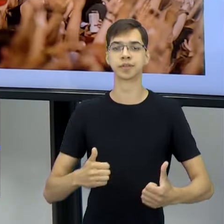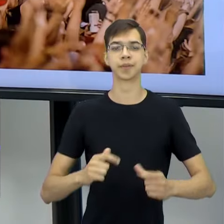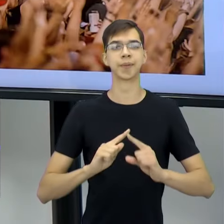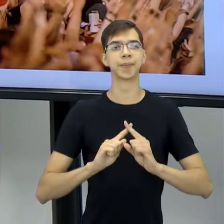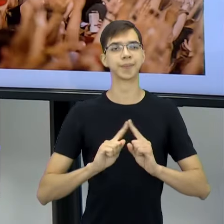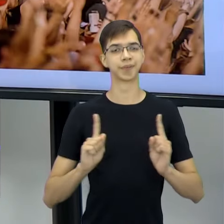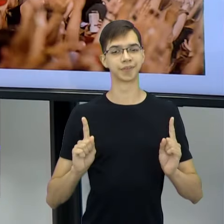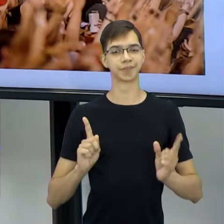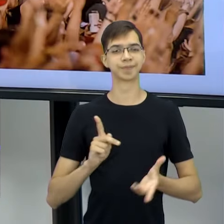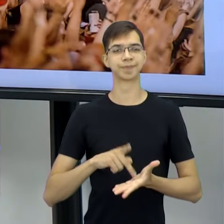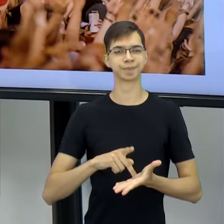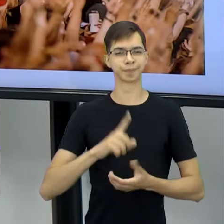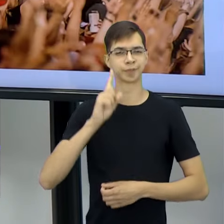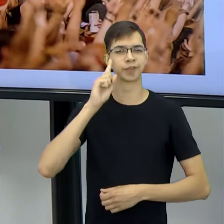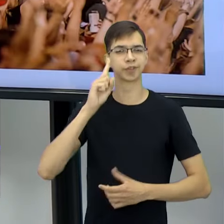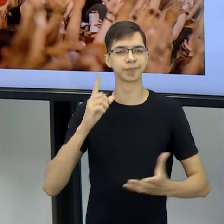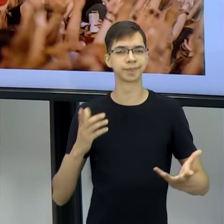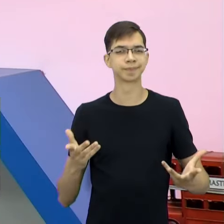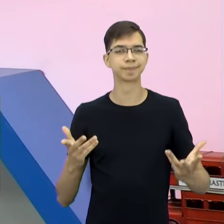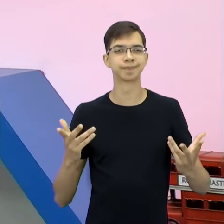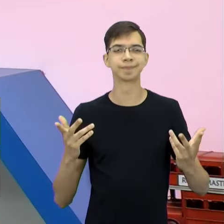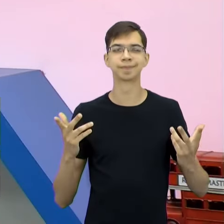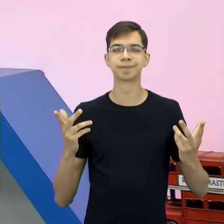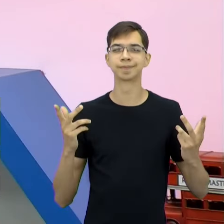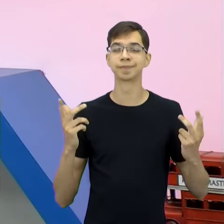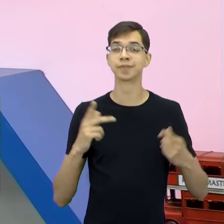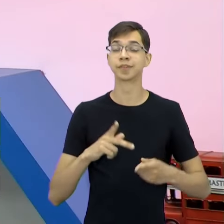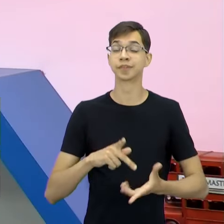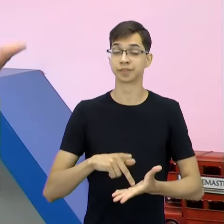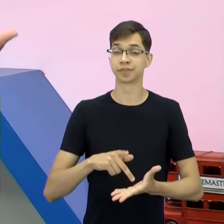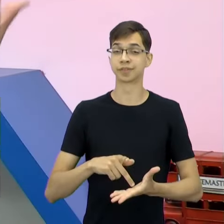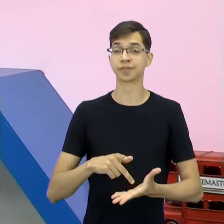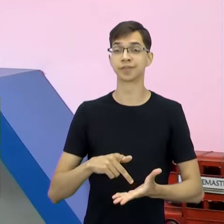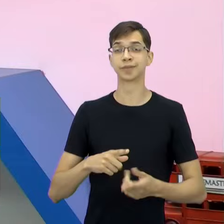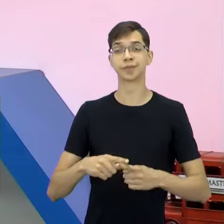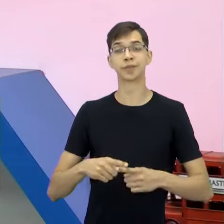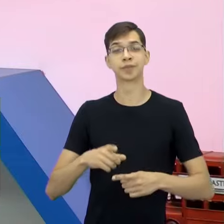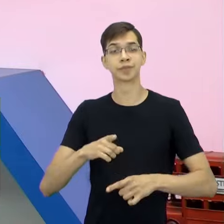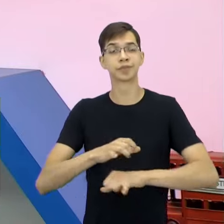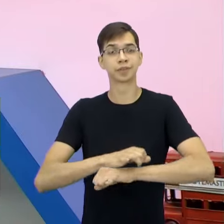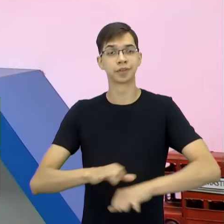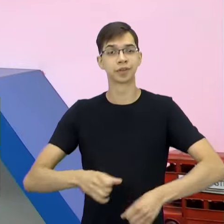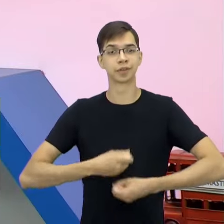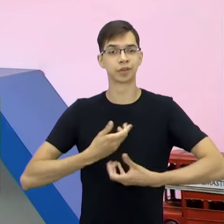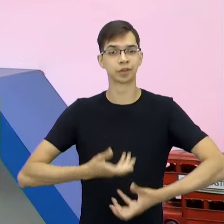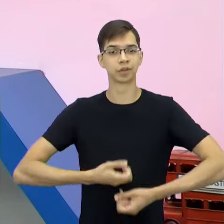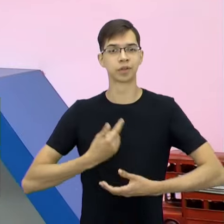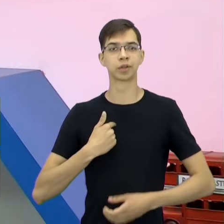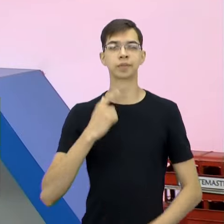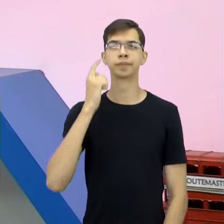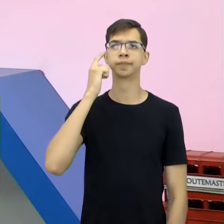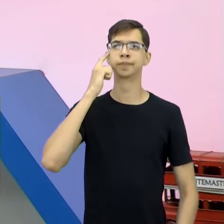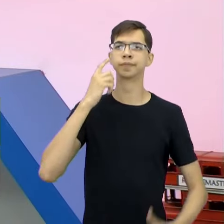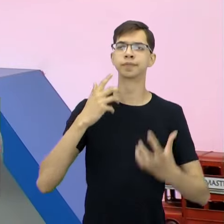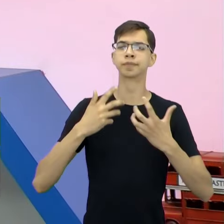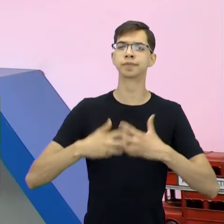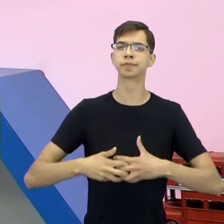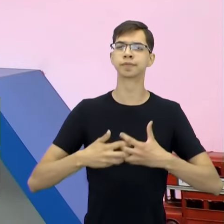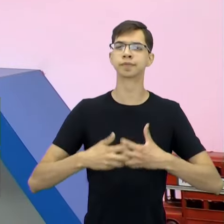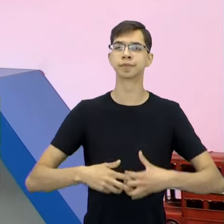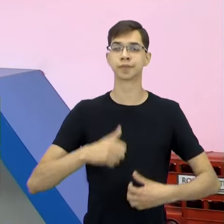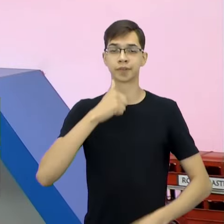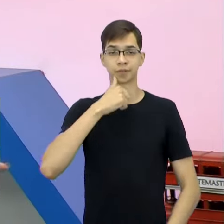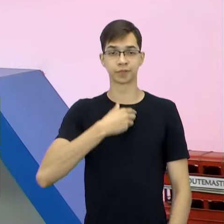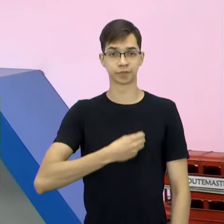dia foi maravilhoso. É assim, quando você conta, eu fico pensando, porque eu sempre, muito antes de eu ter minha filha, eu